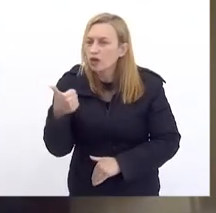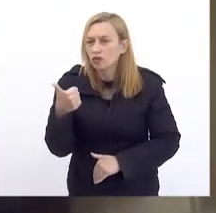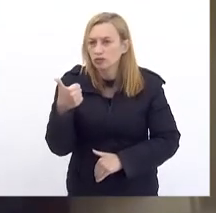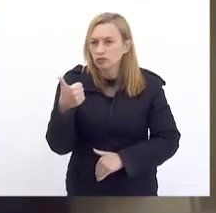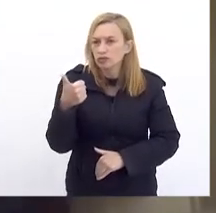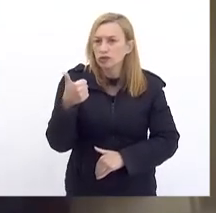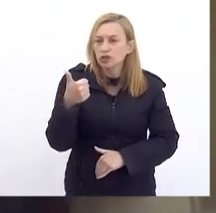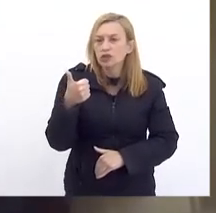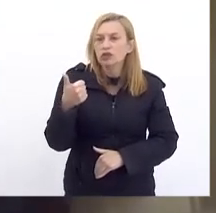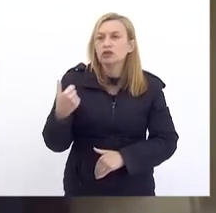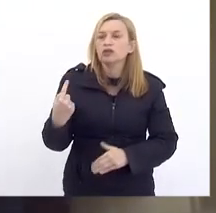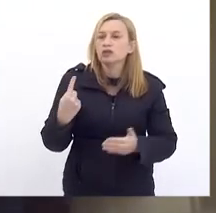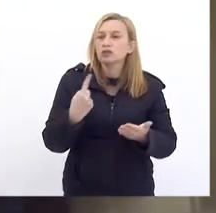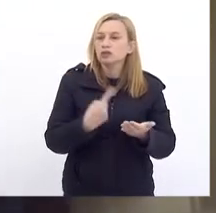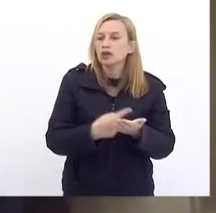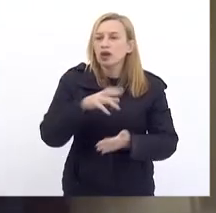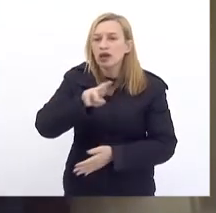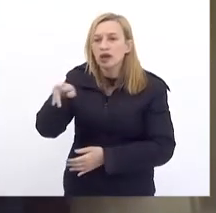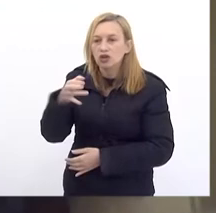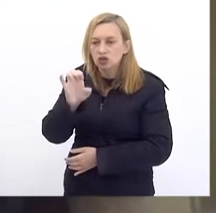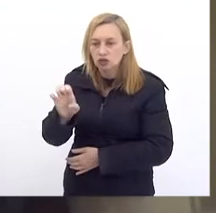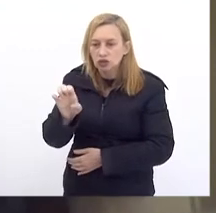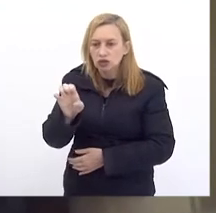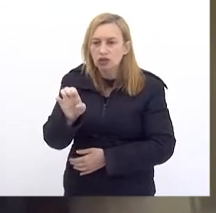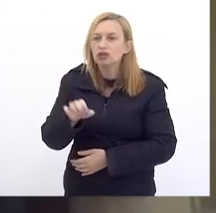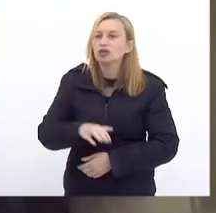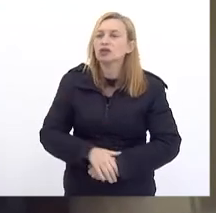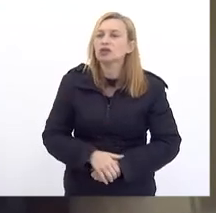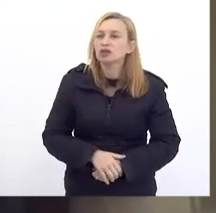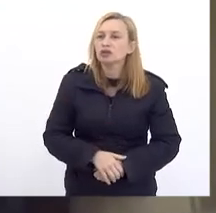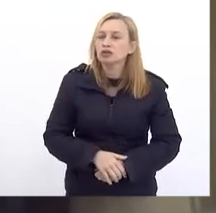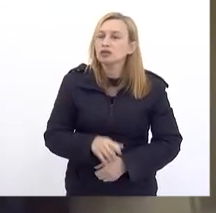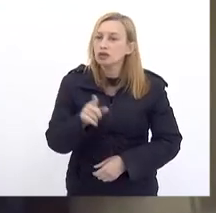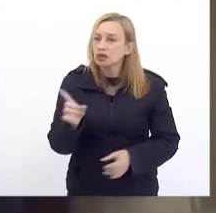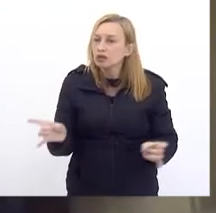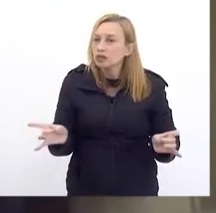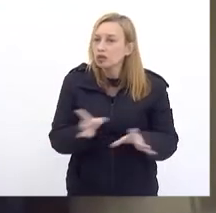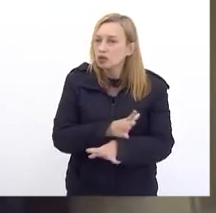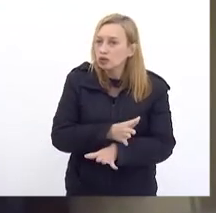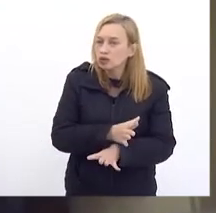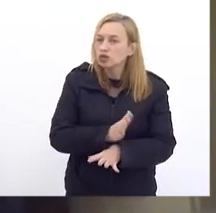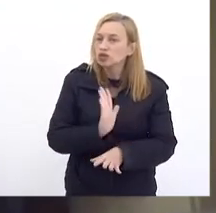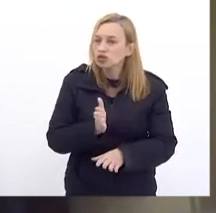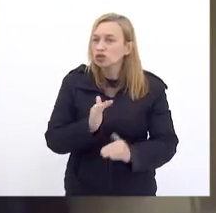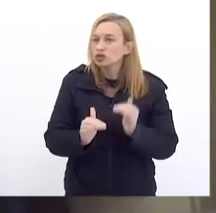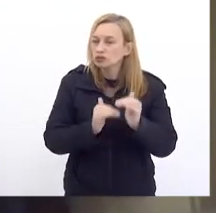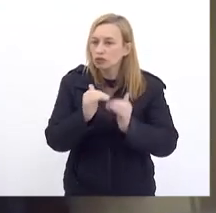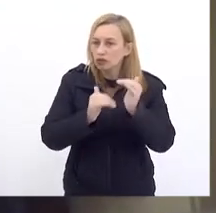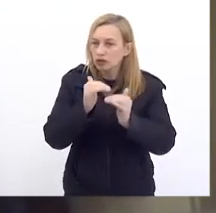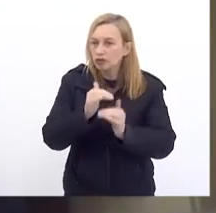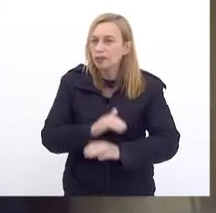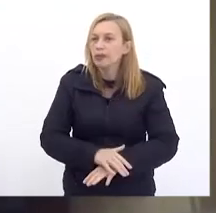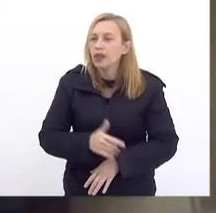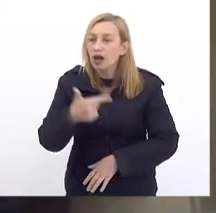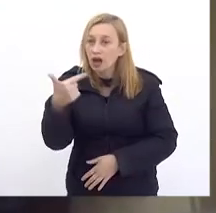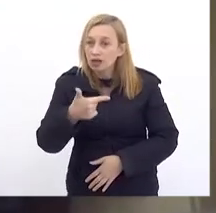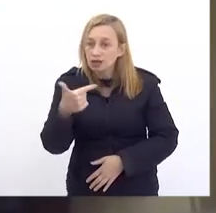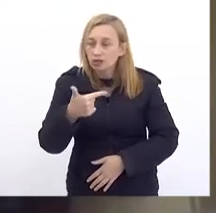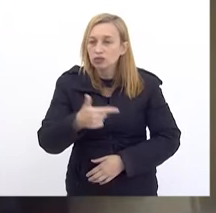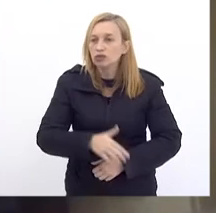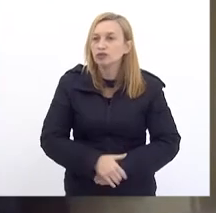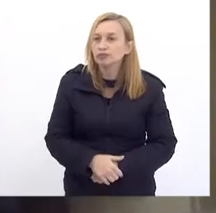Isso Pacto O Pacto Está aí Está pronto E está sendo desenvolvido A segunda